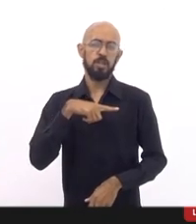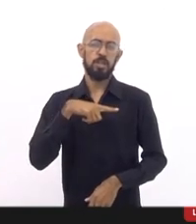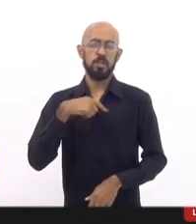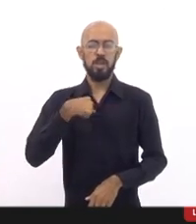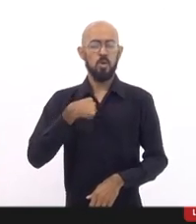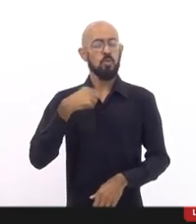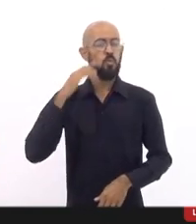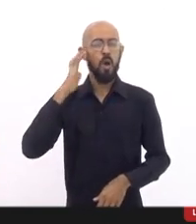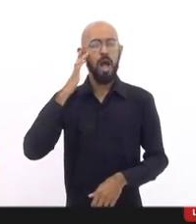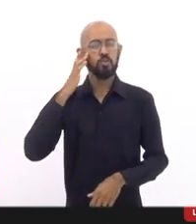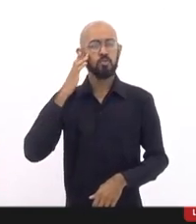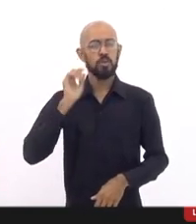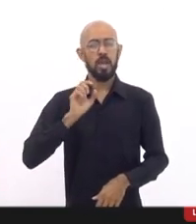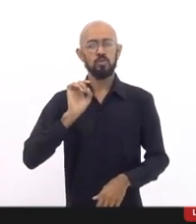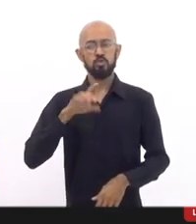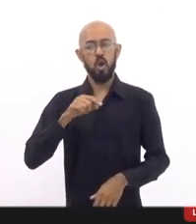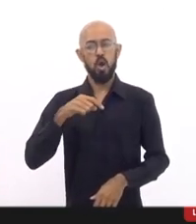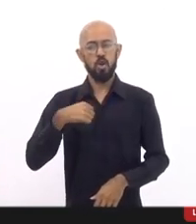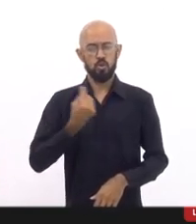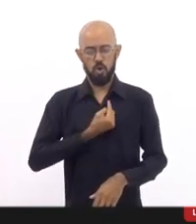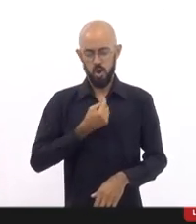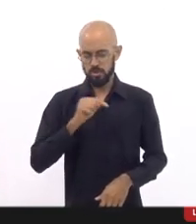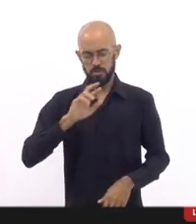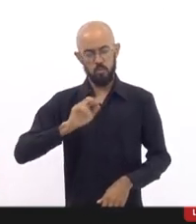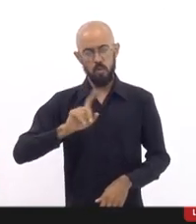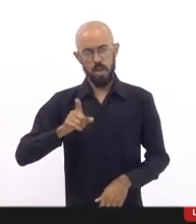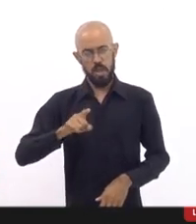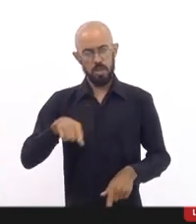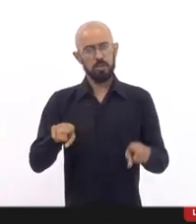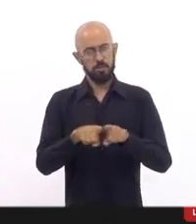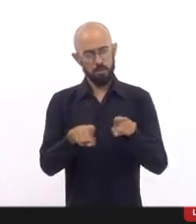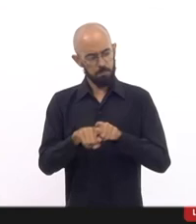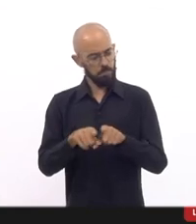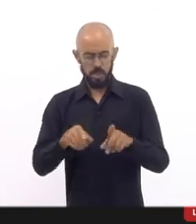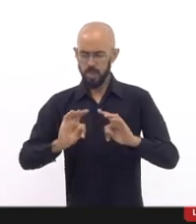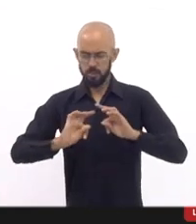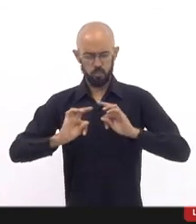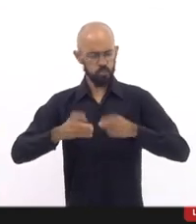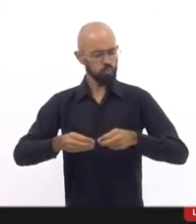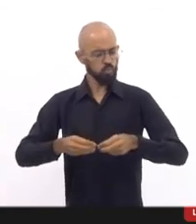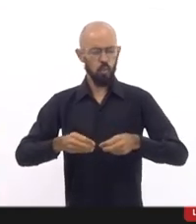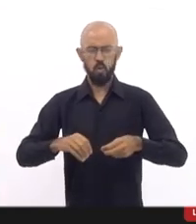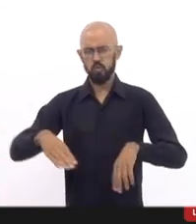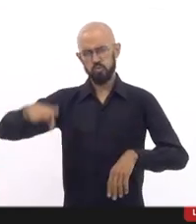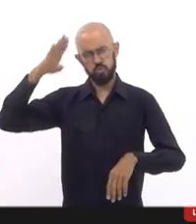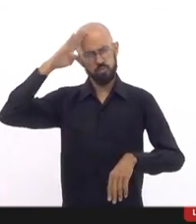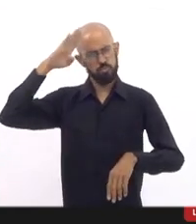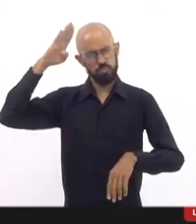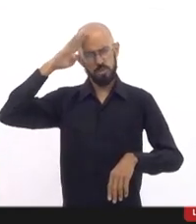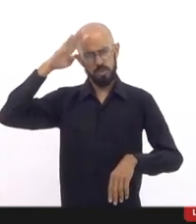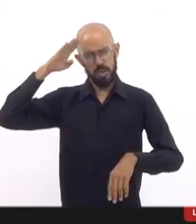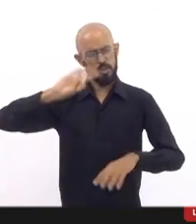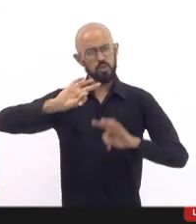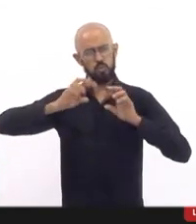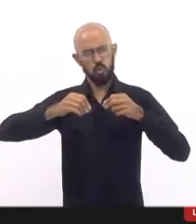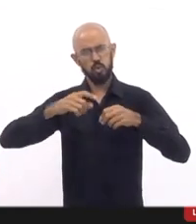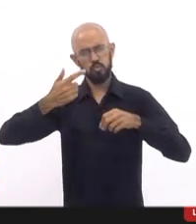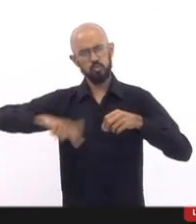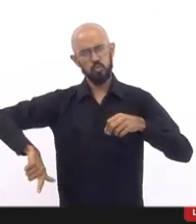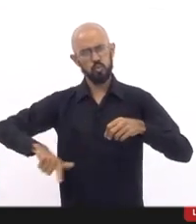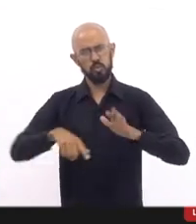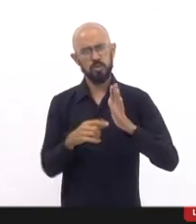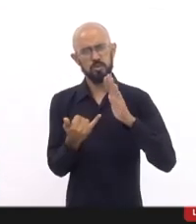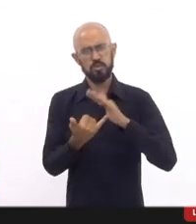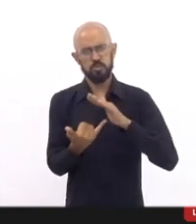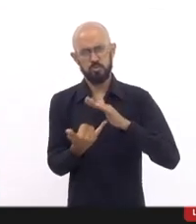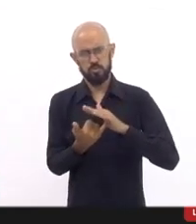Ministério Público. Isso está nas forças policiais, está presente em todas as outras instituições. Então, acho que, do